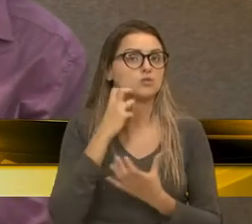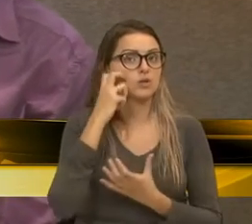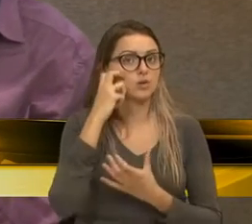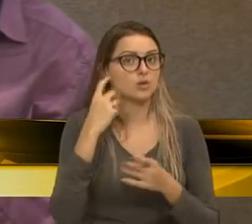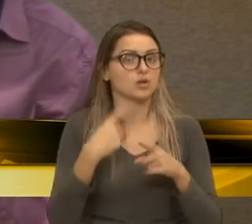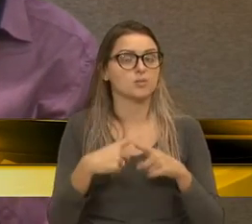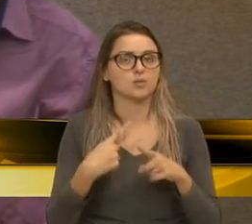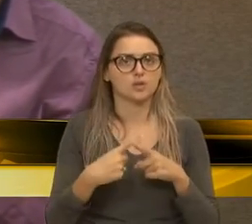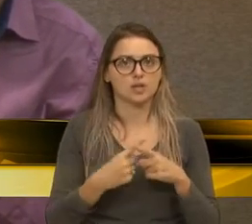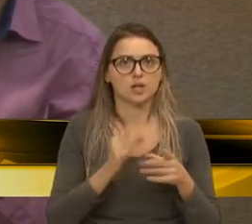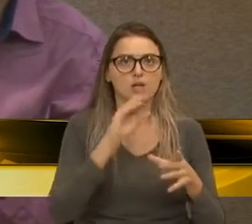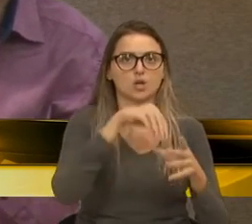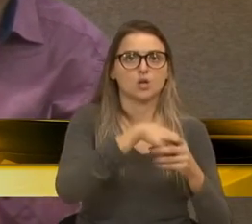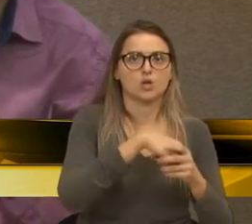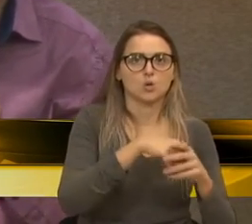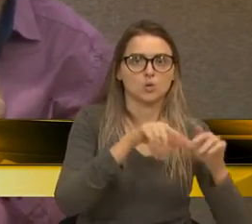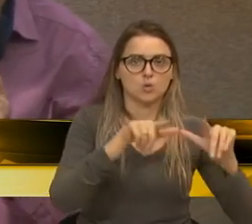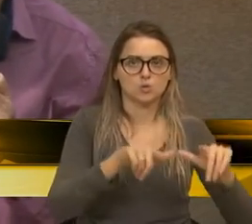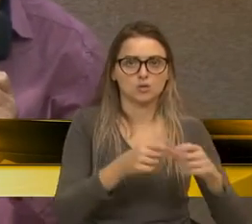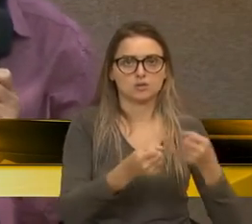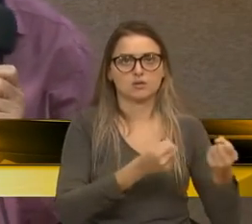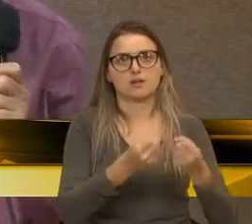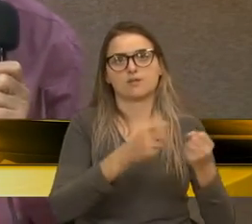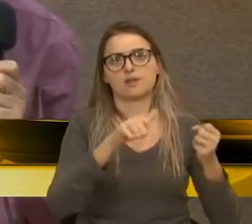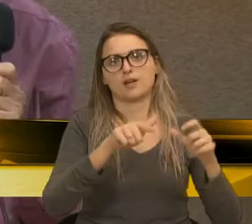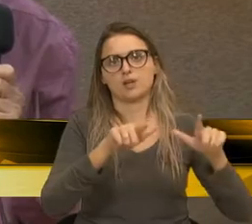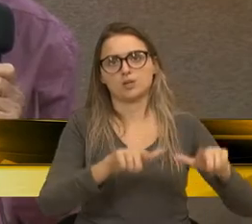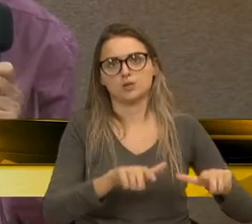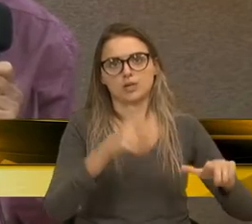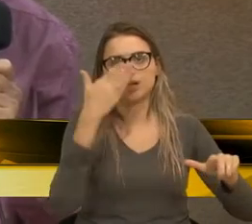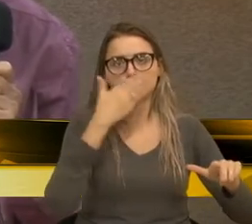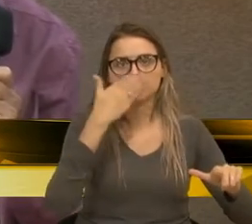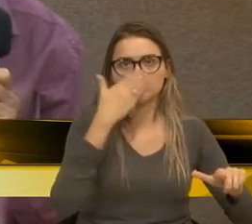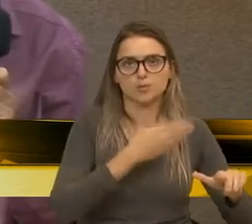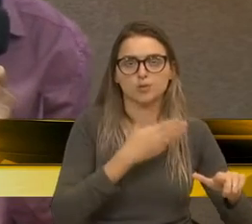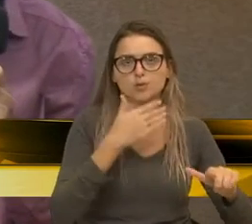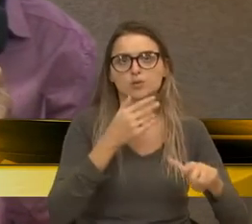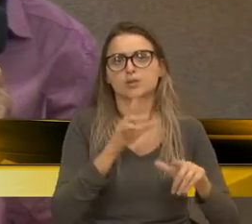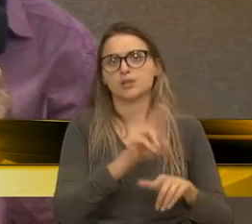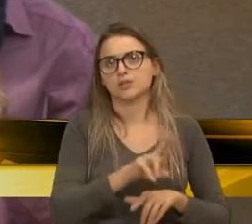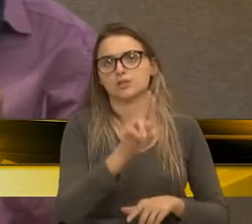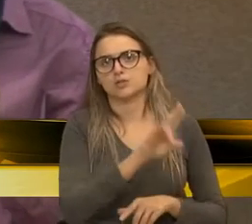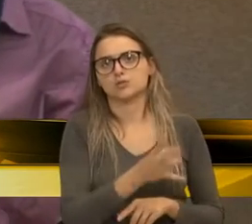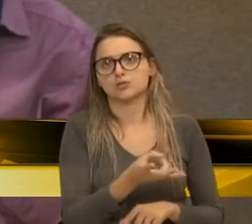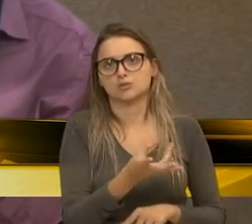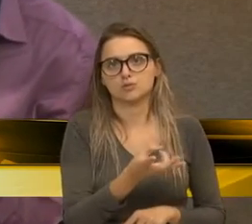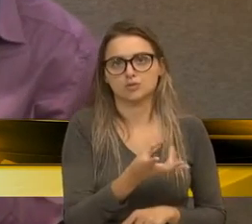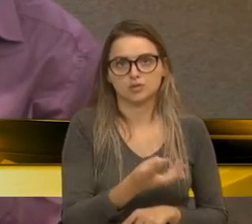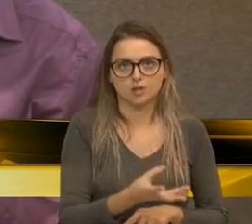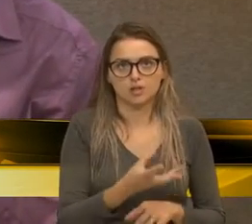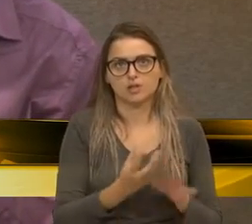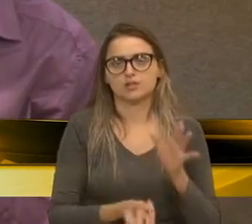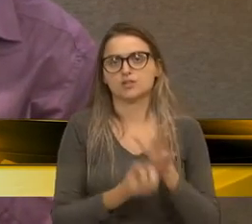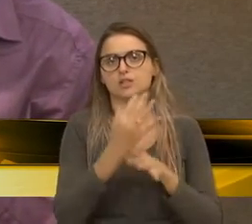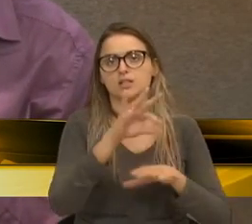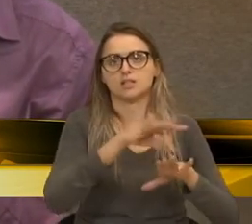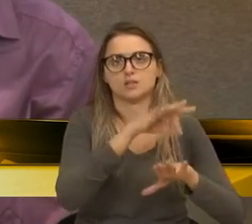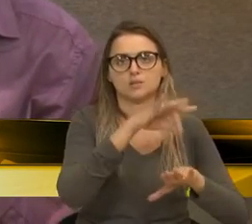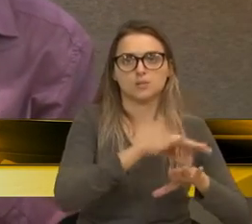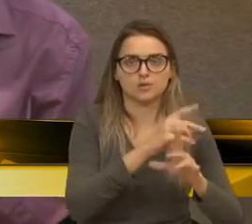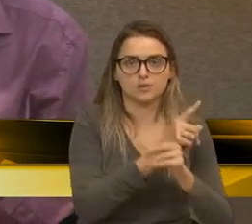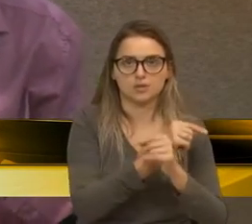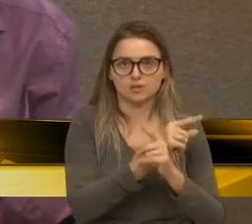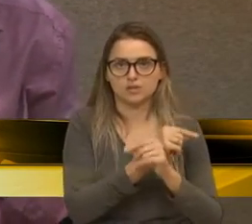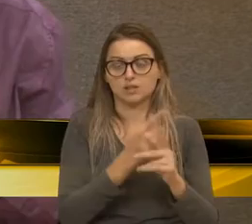muitas vezes esse local se transforma em local de prostituição, de consumo de droga, de criadouro de mosquito da dengue.